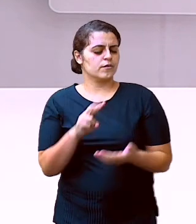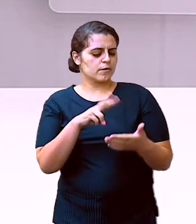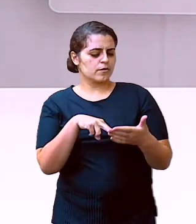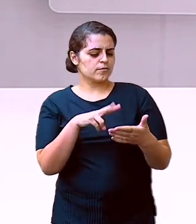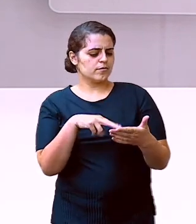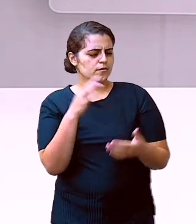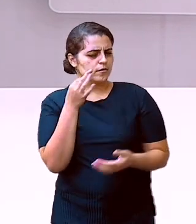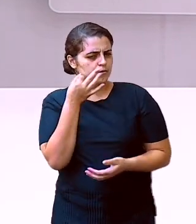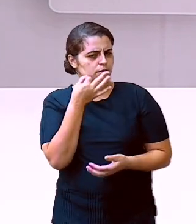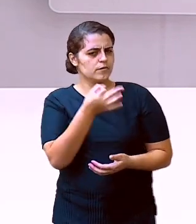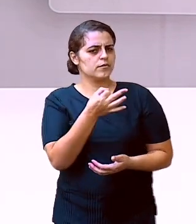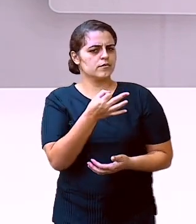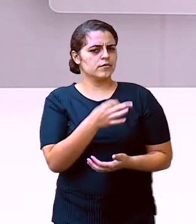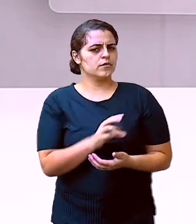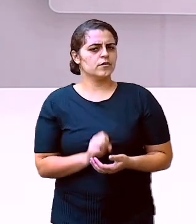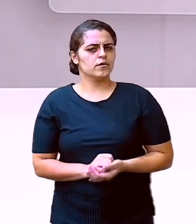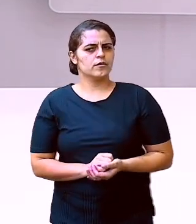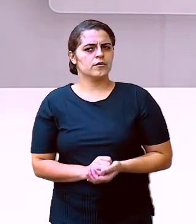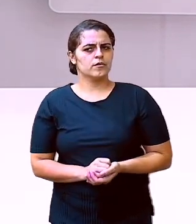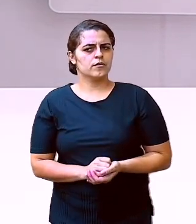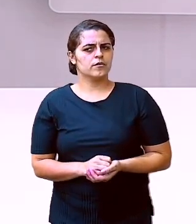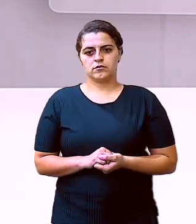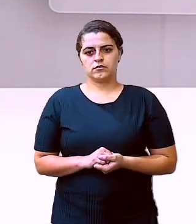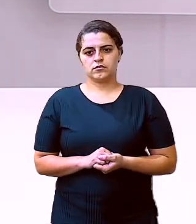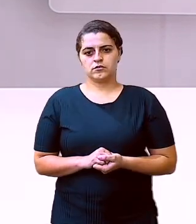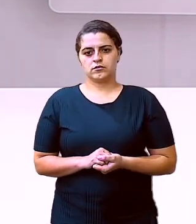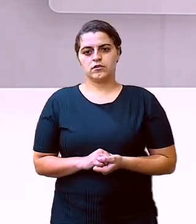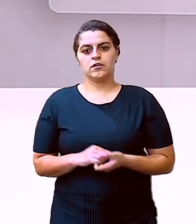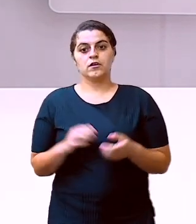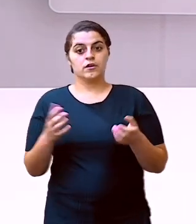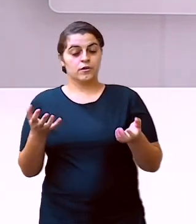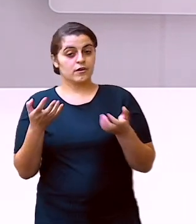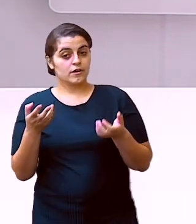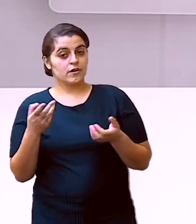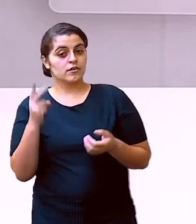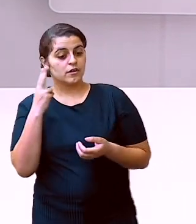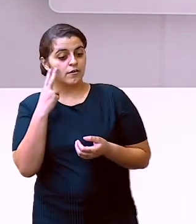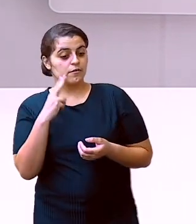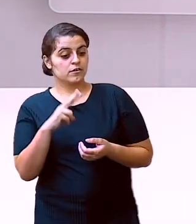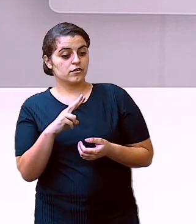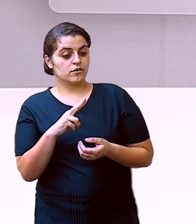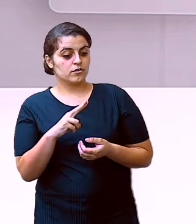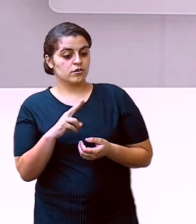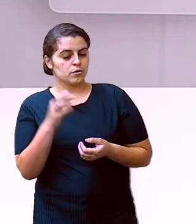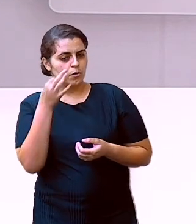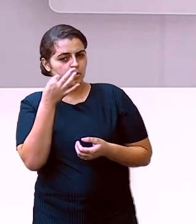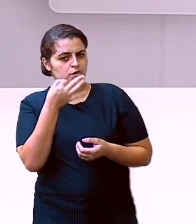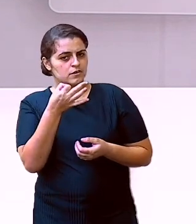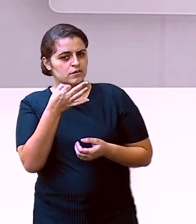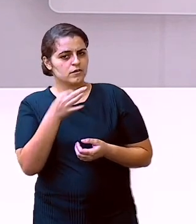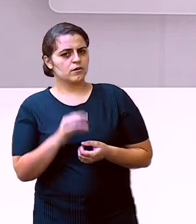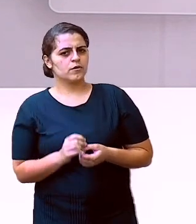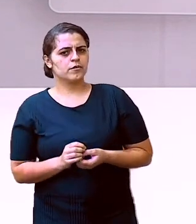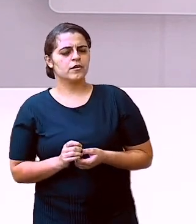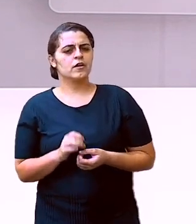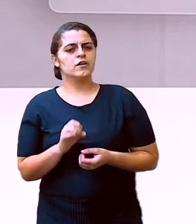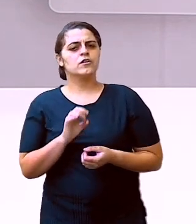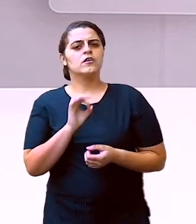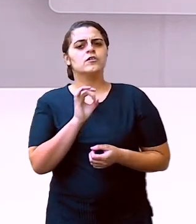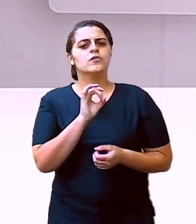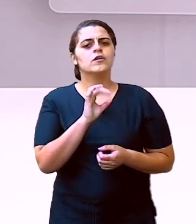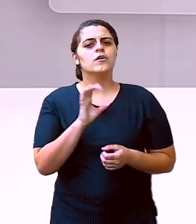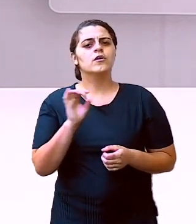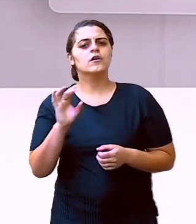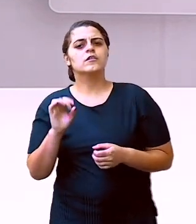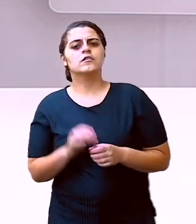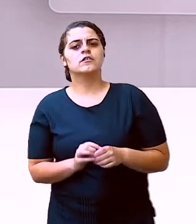bastante atenção todas as opções. Eu quero que você observe que em todas as opções,